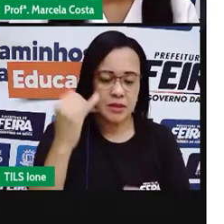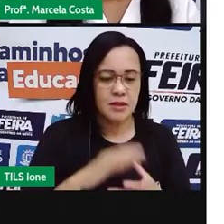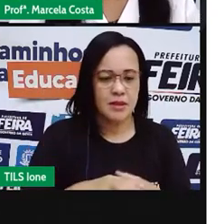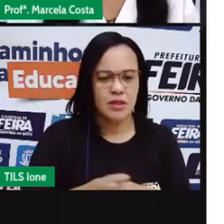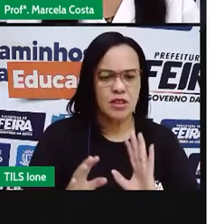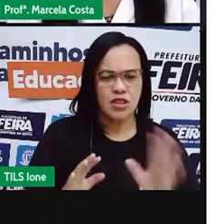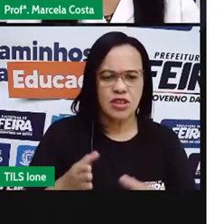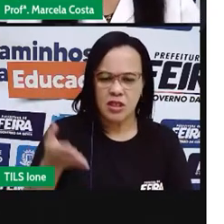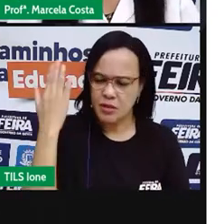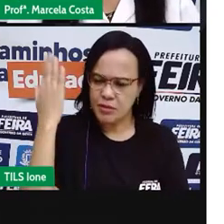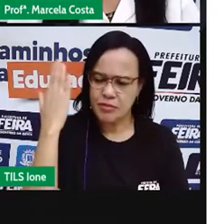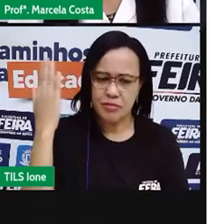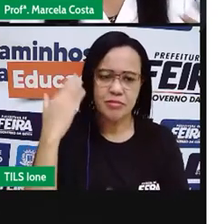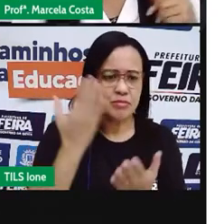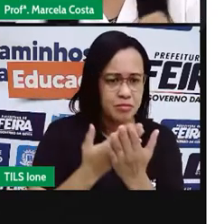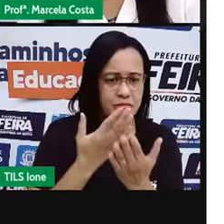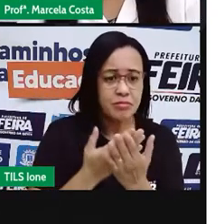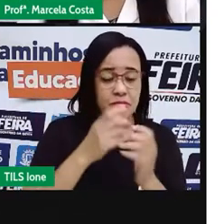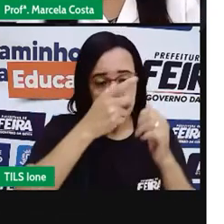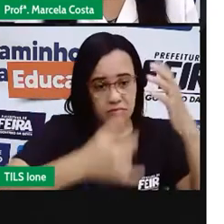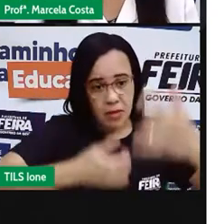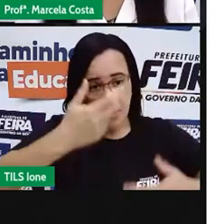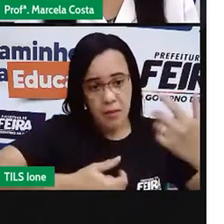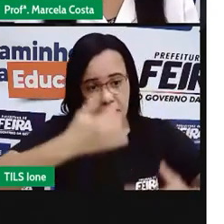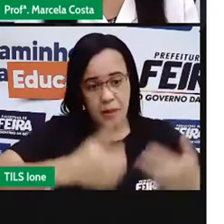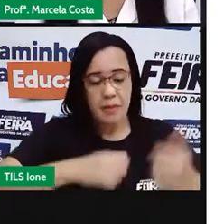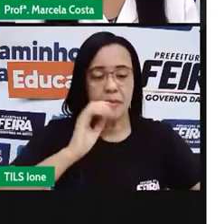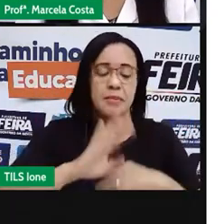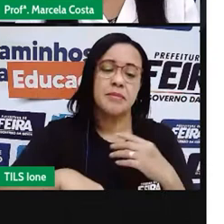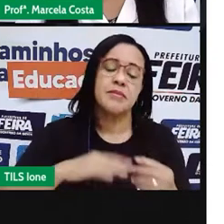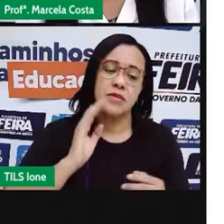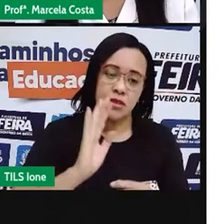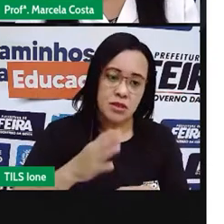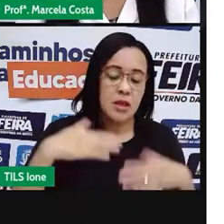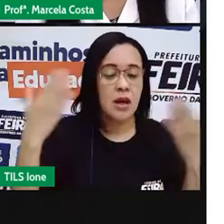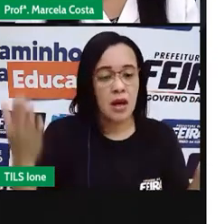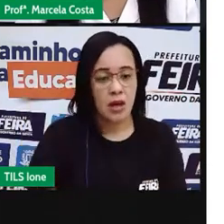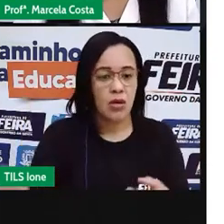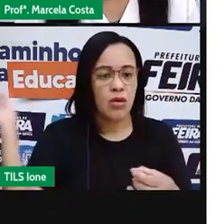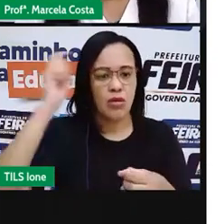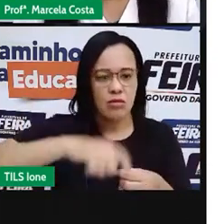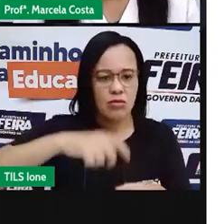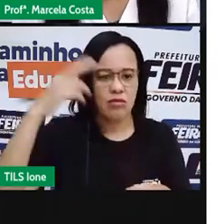aula e hoje a gente vai retomar um pouco sobre isso aqui.